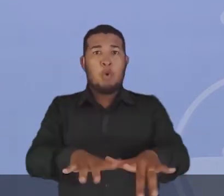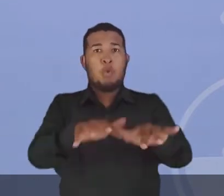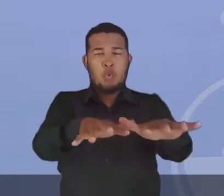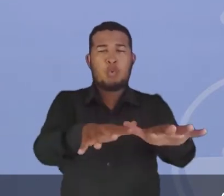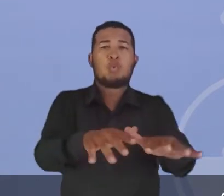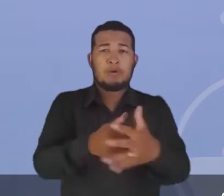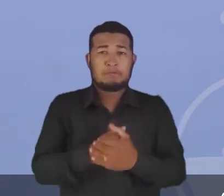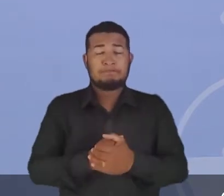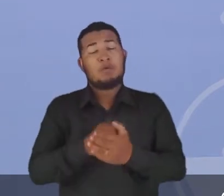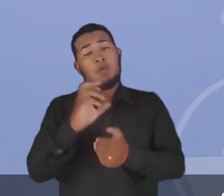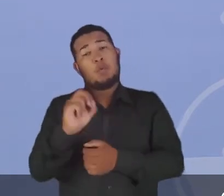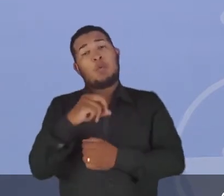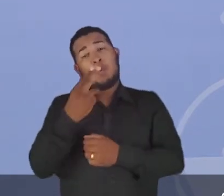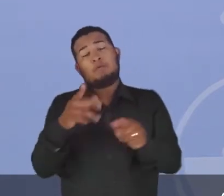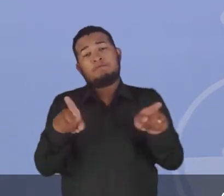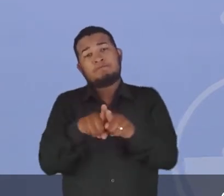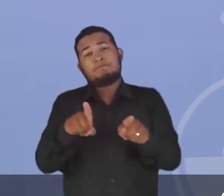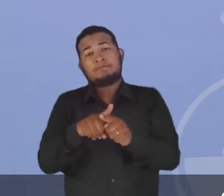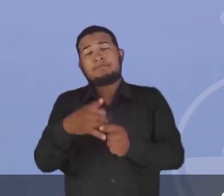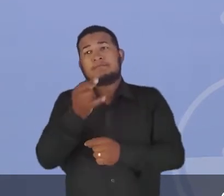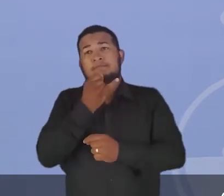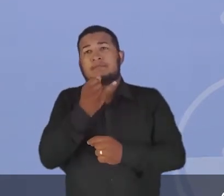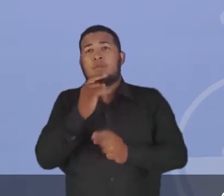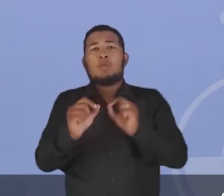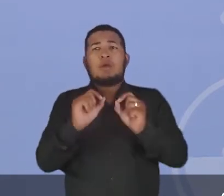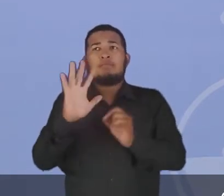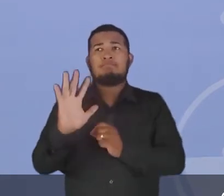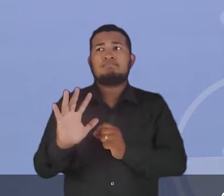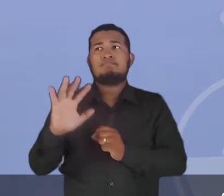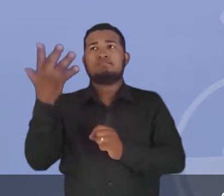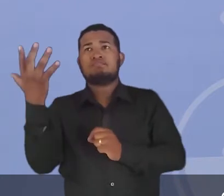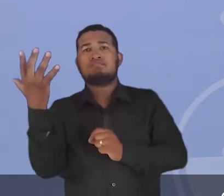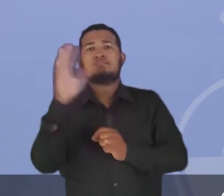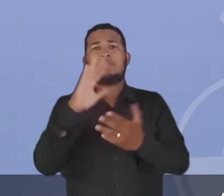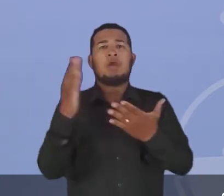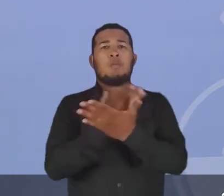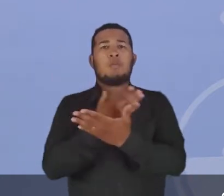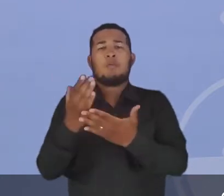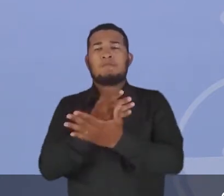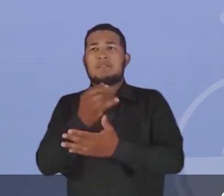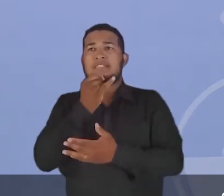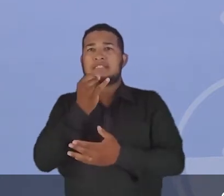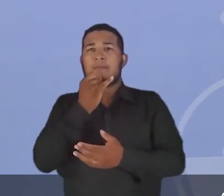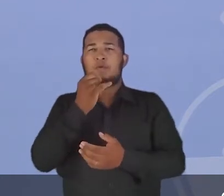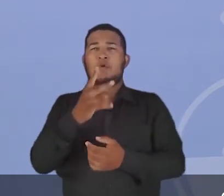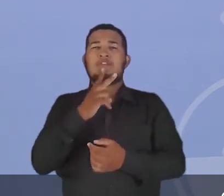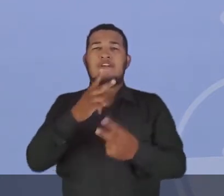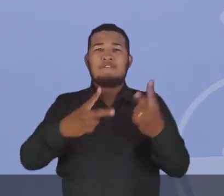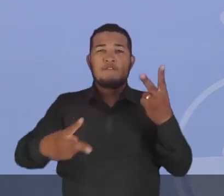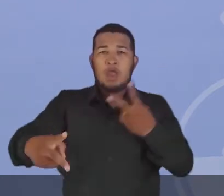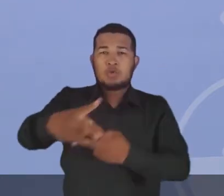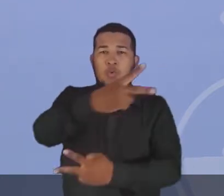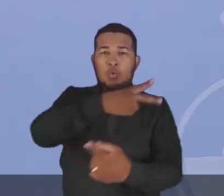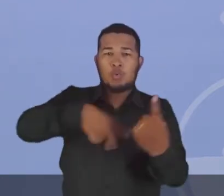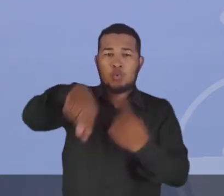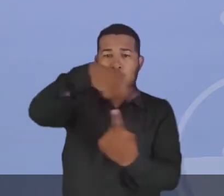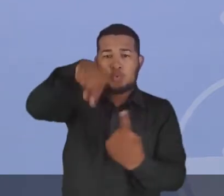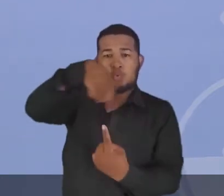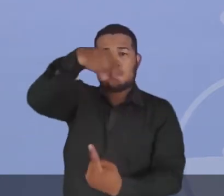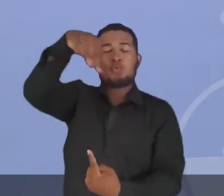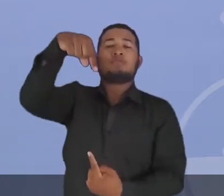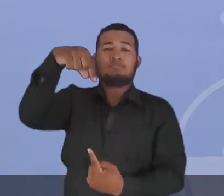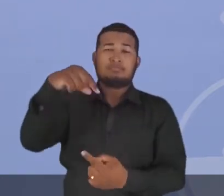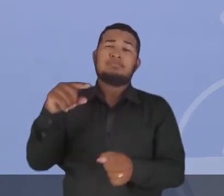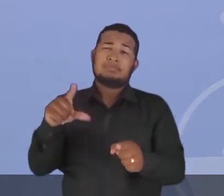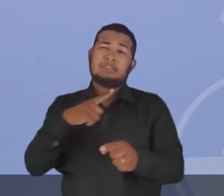monções. Ou, por exemplo, com alguns fatores climáticos, como, por exemplo, os tornados. Não é muito comum aí também